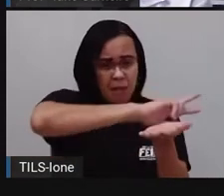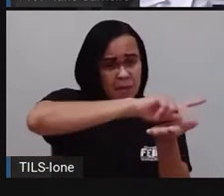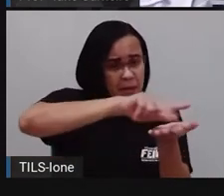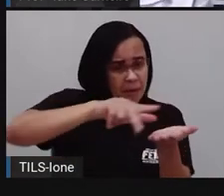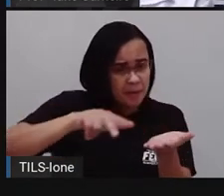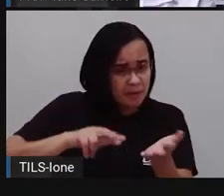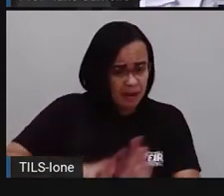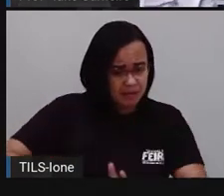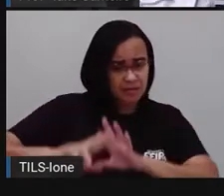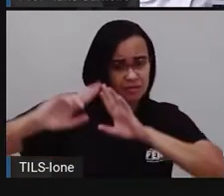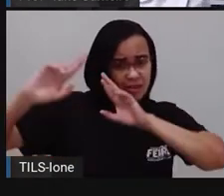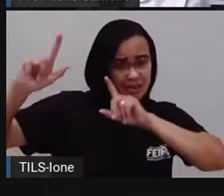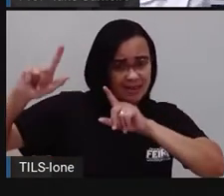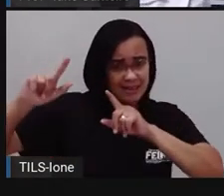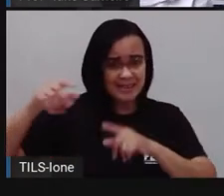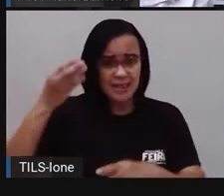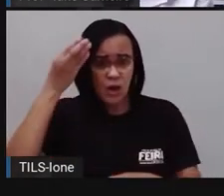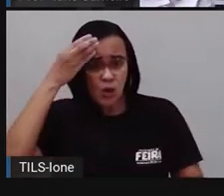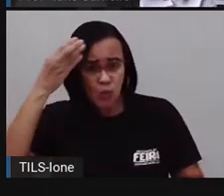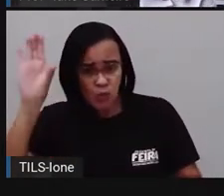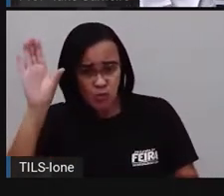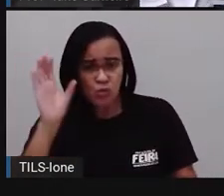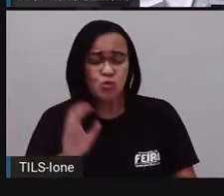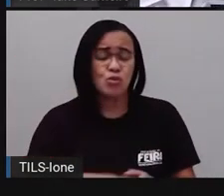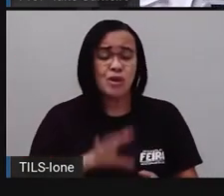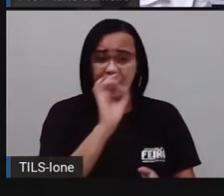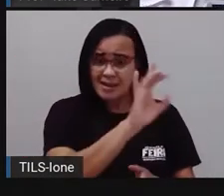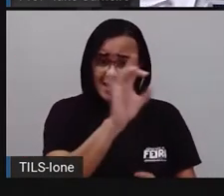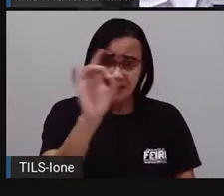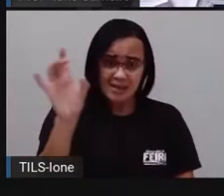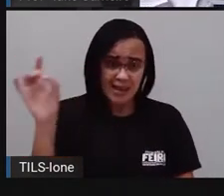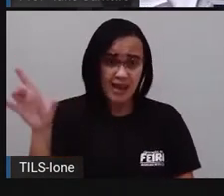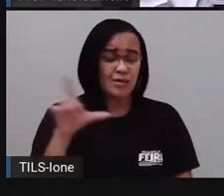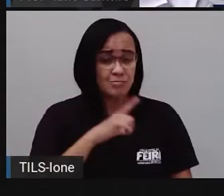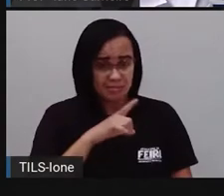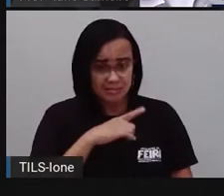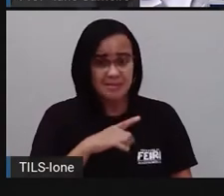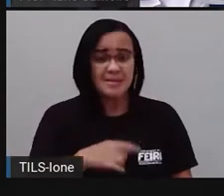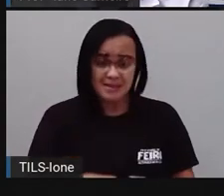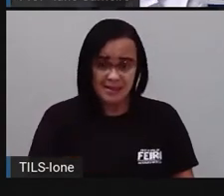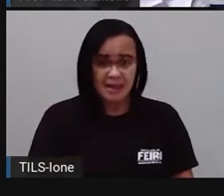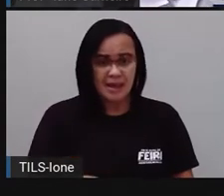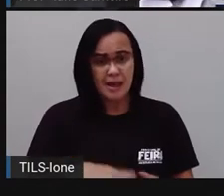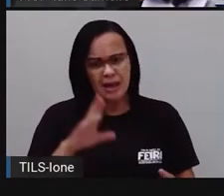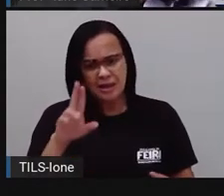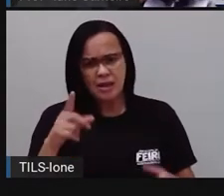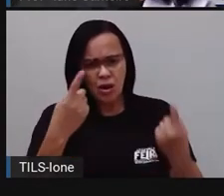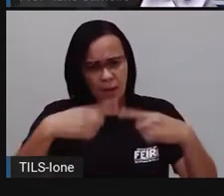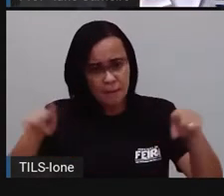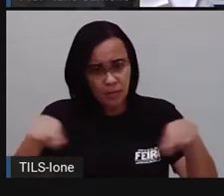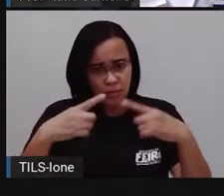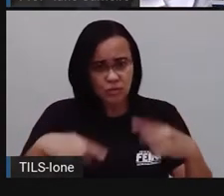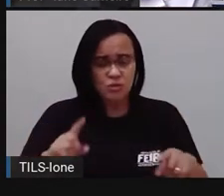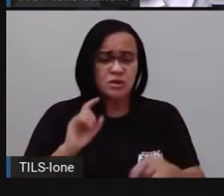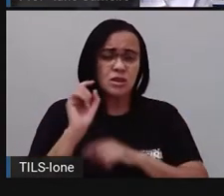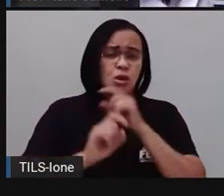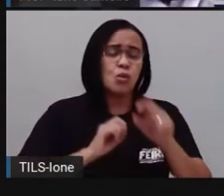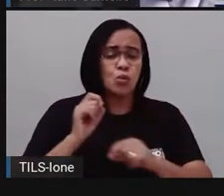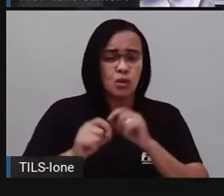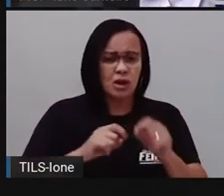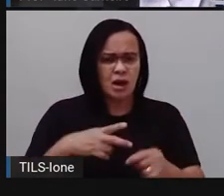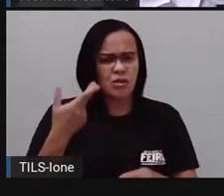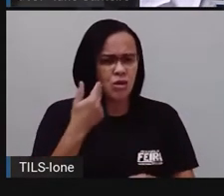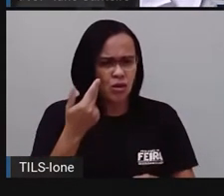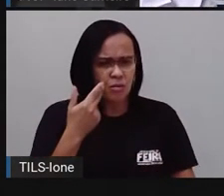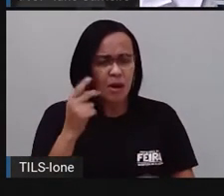Cada um ter sua cultura, ter seu jeito de viver, né? E o nome da música é Normal, é ser diferente. É uma música bem bacana, tá